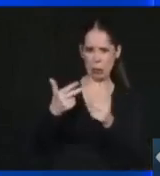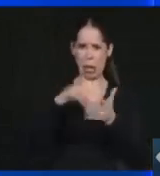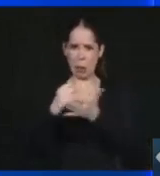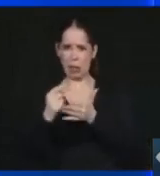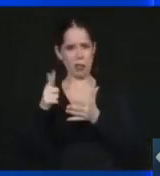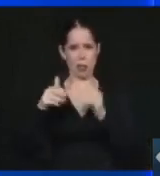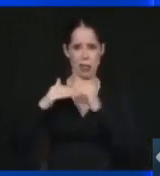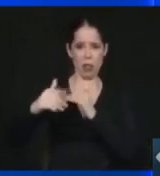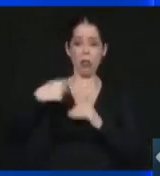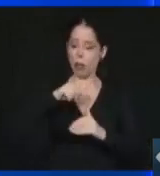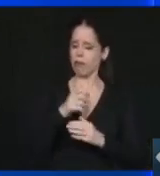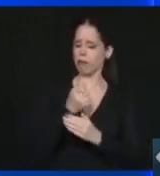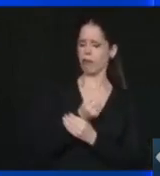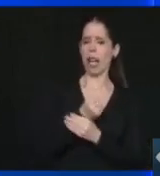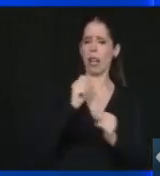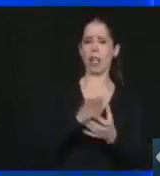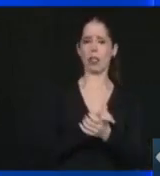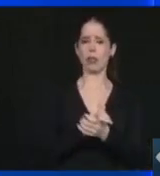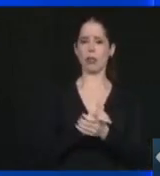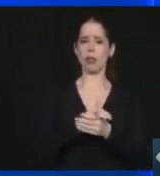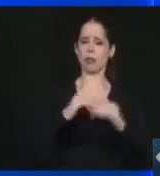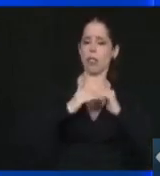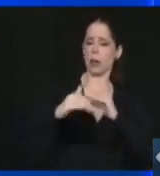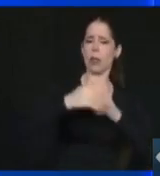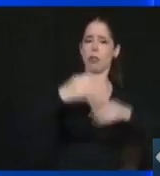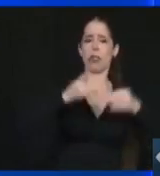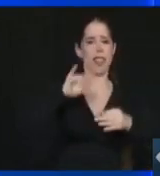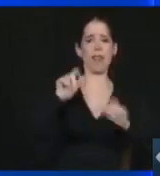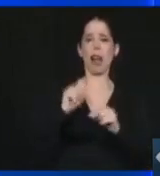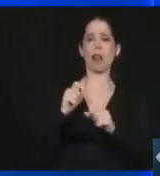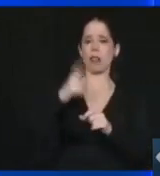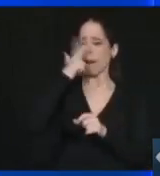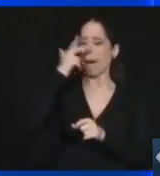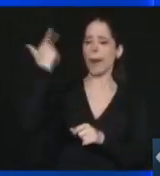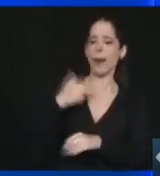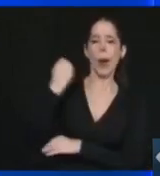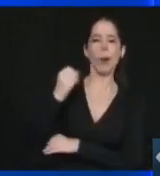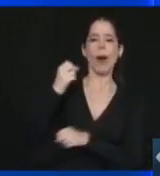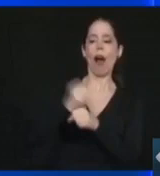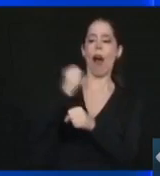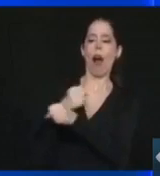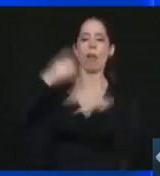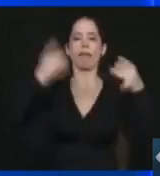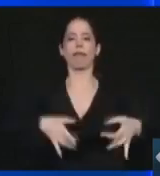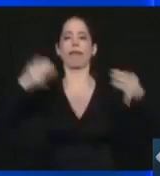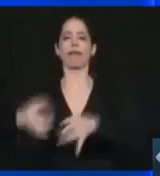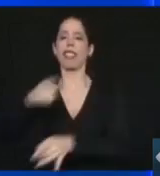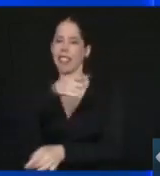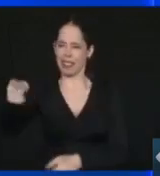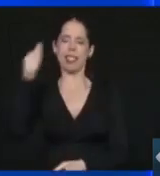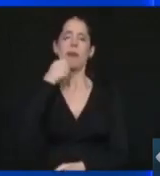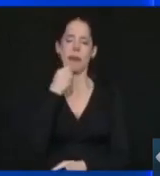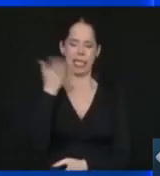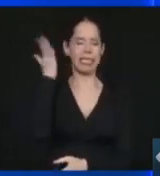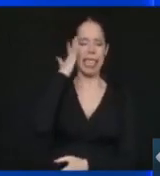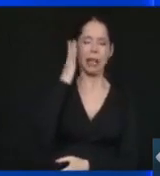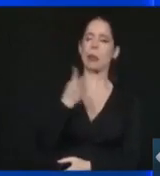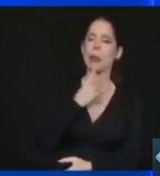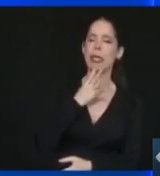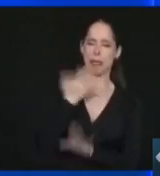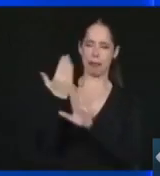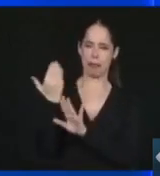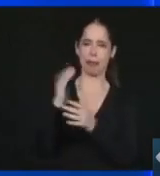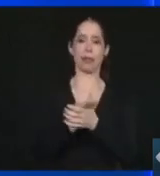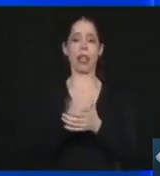jurídica. Nós não repetiremos a Porto Alegre das obras abandonadas que o senhor e a senhora conhecem. Na nossa gestão, os